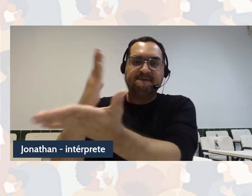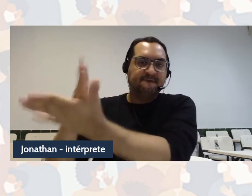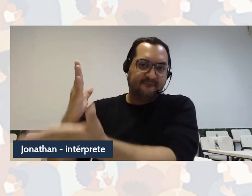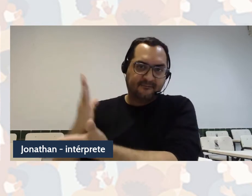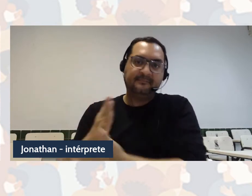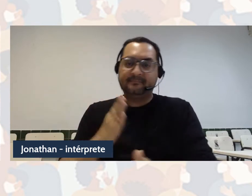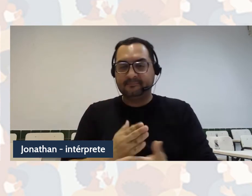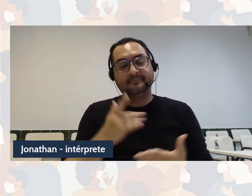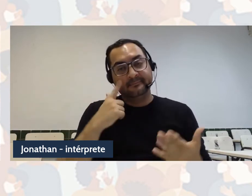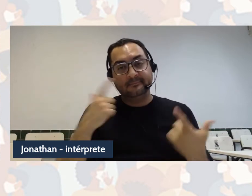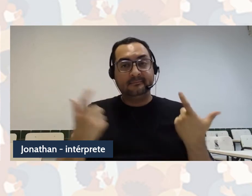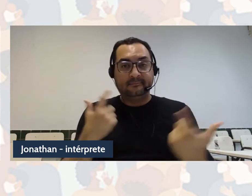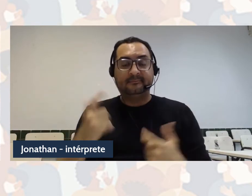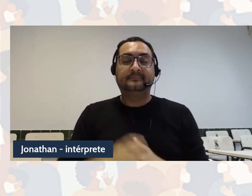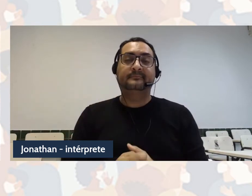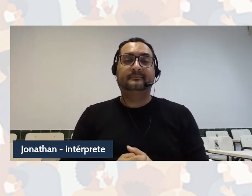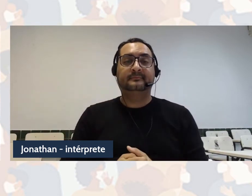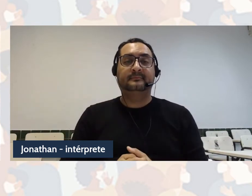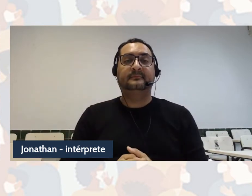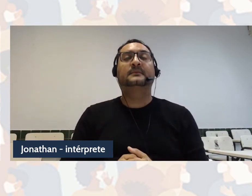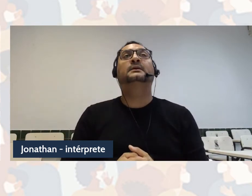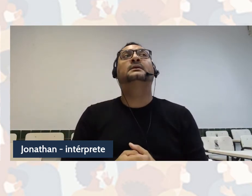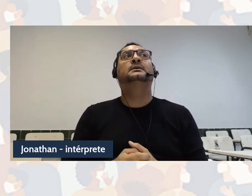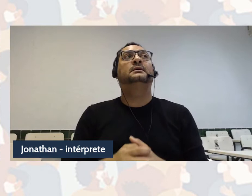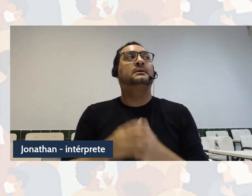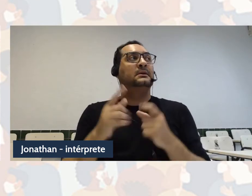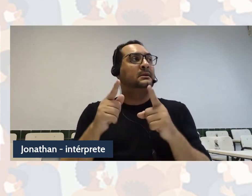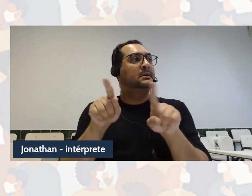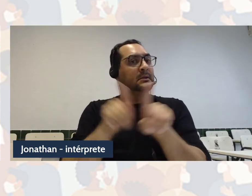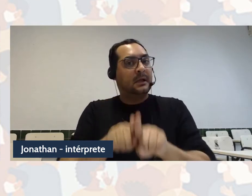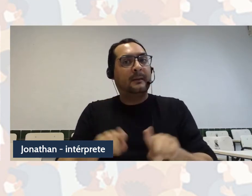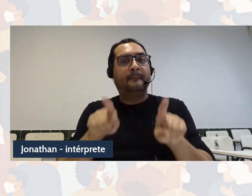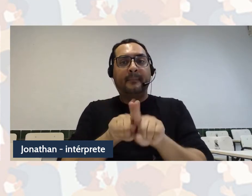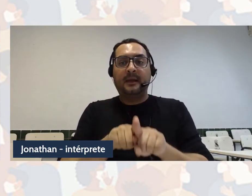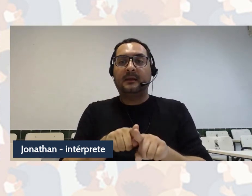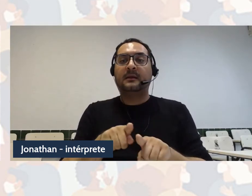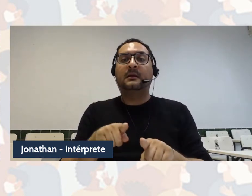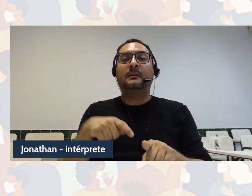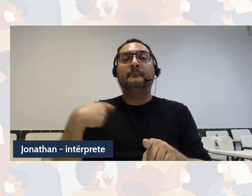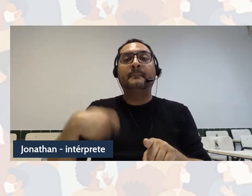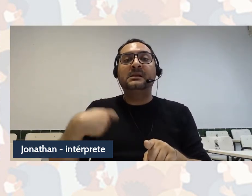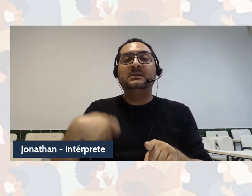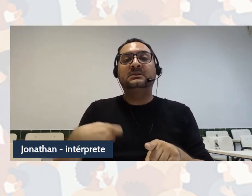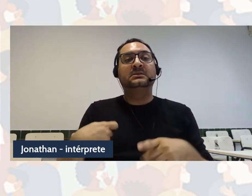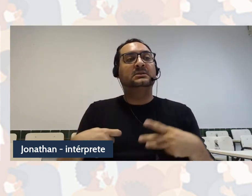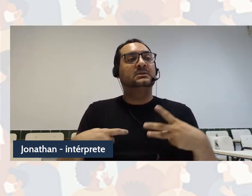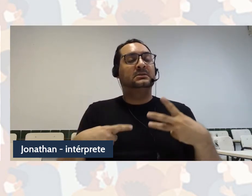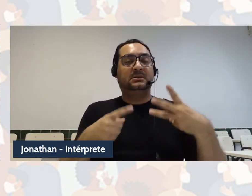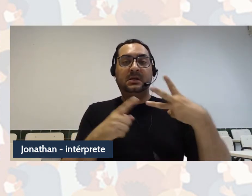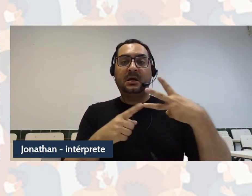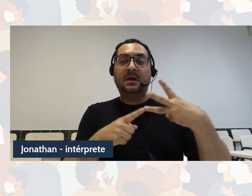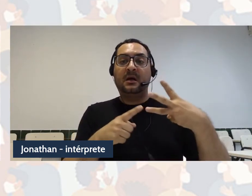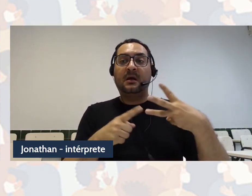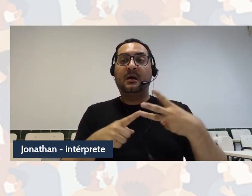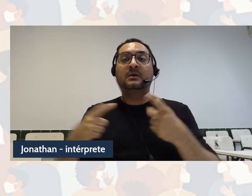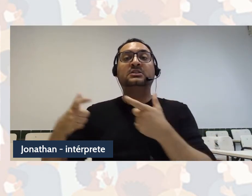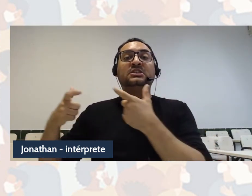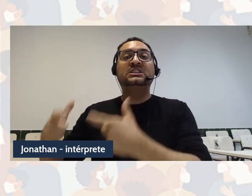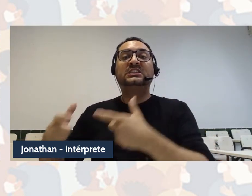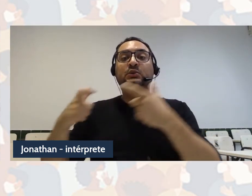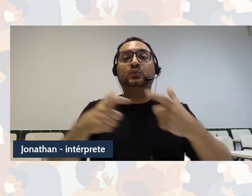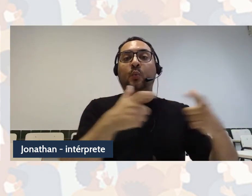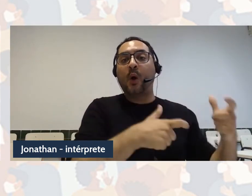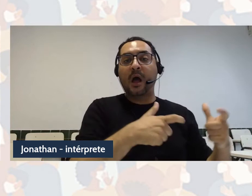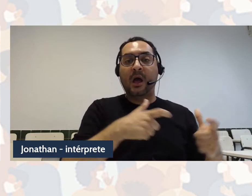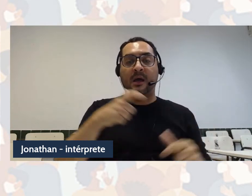invisibilizado. E também, nesse mesmo sentido, situar os saberes, né, porque os saberes são situados, são